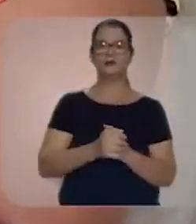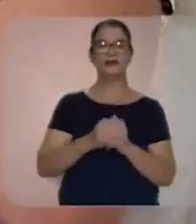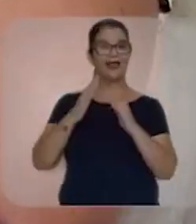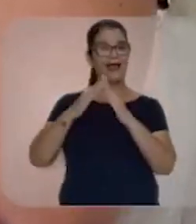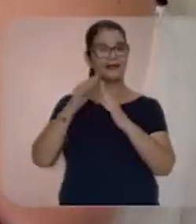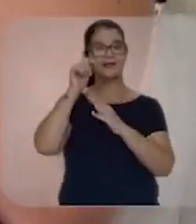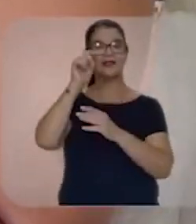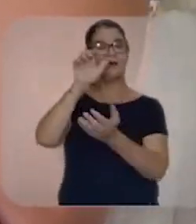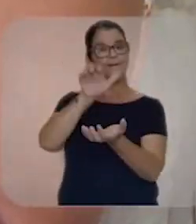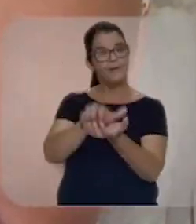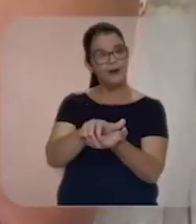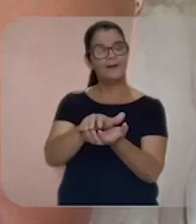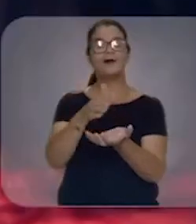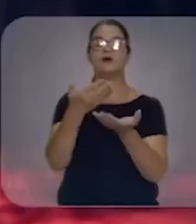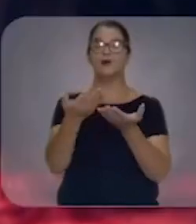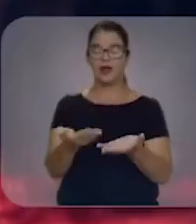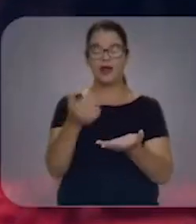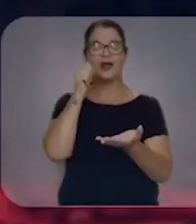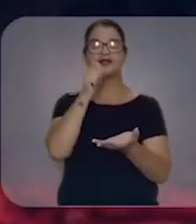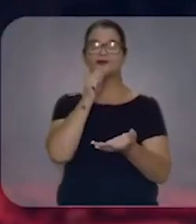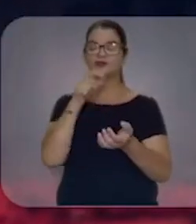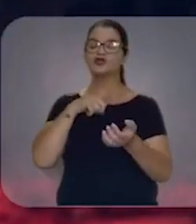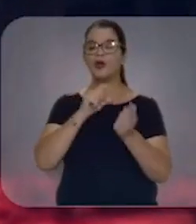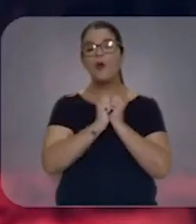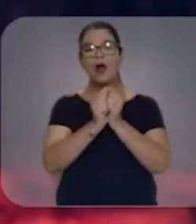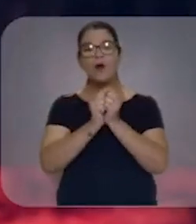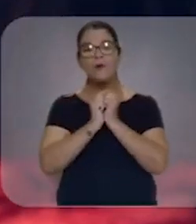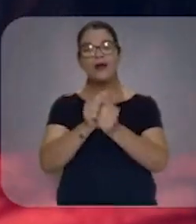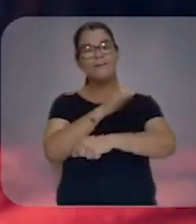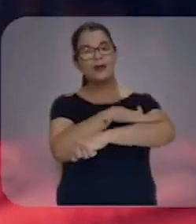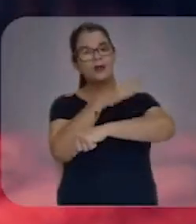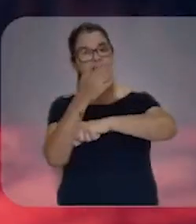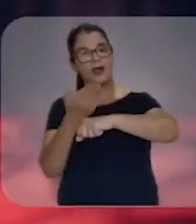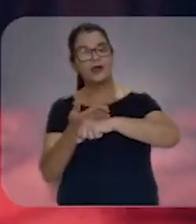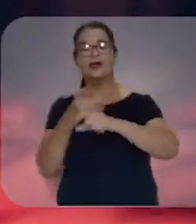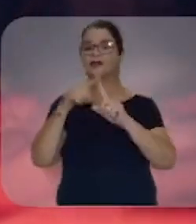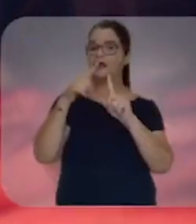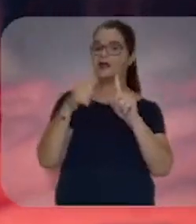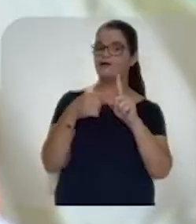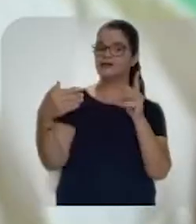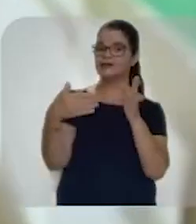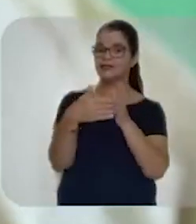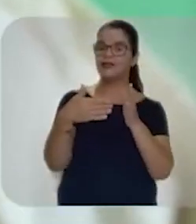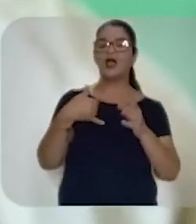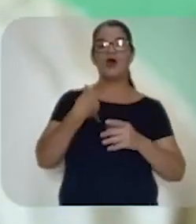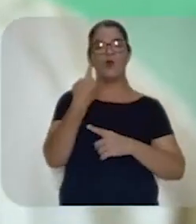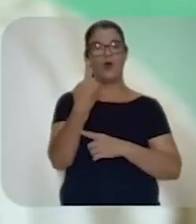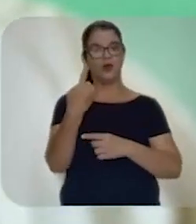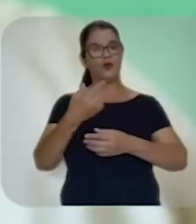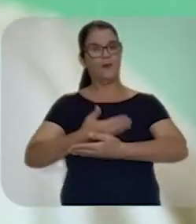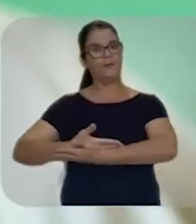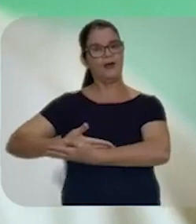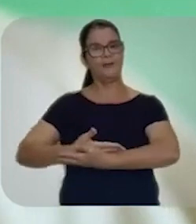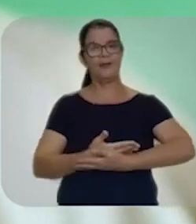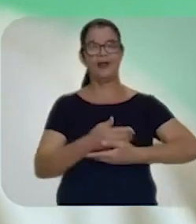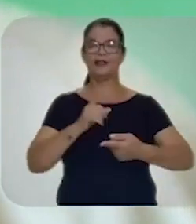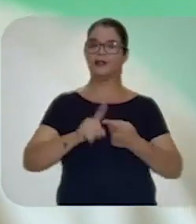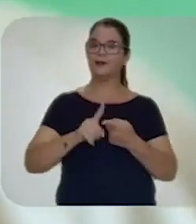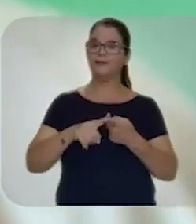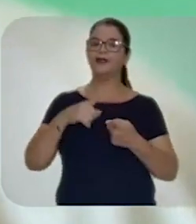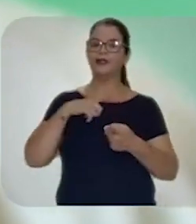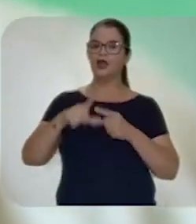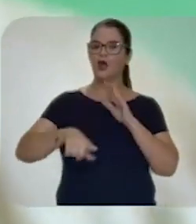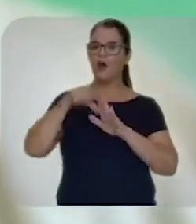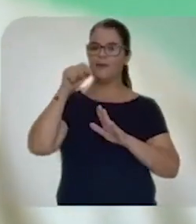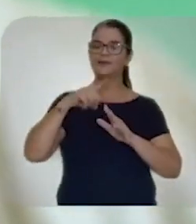Na Casa da Mulher Pernambucana, as mães terão acompanhamento integral, da gravidez ao primeiro ano do bebê. Inclusive,